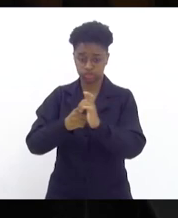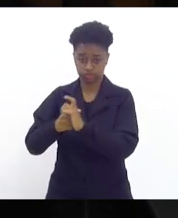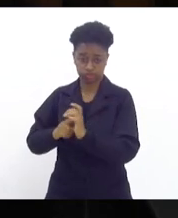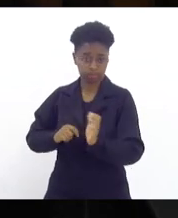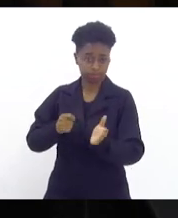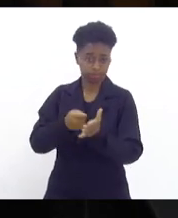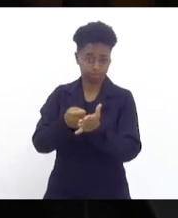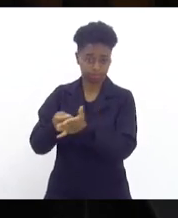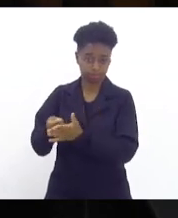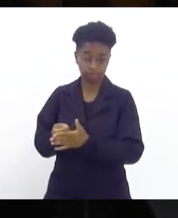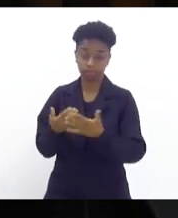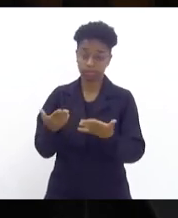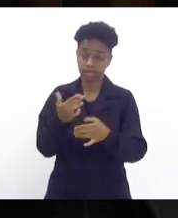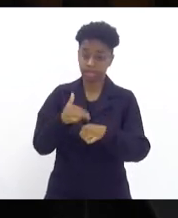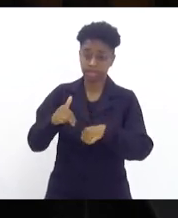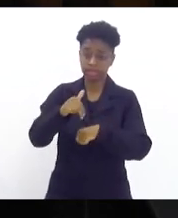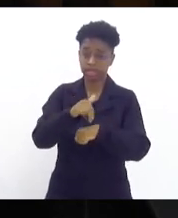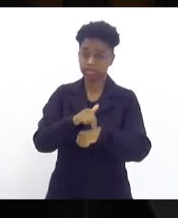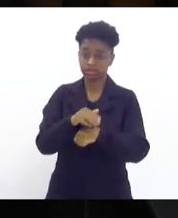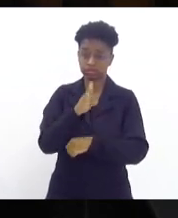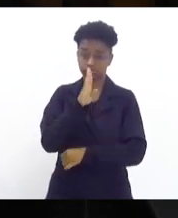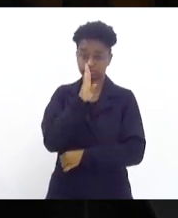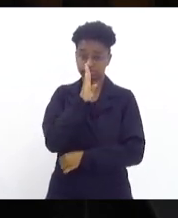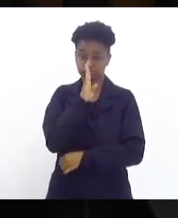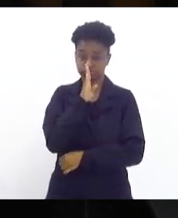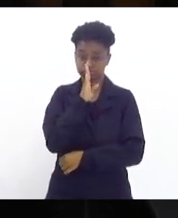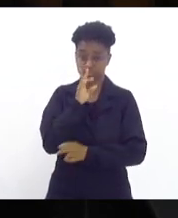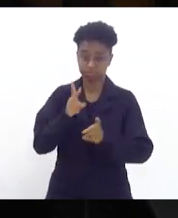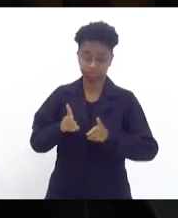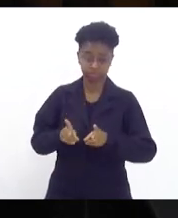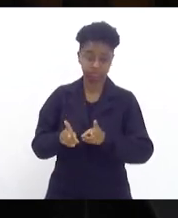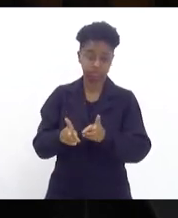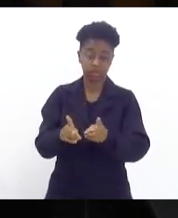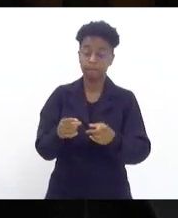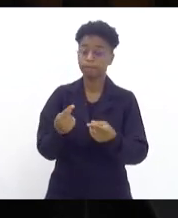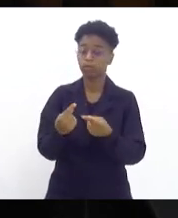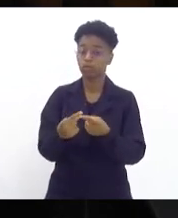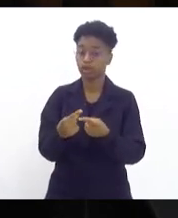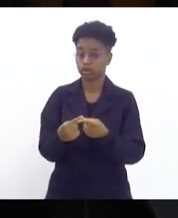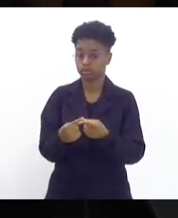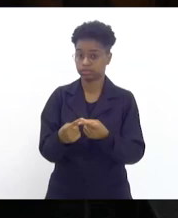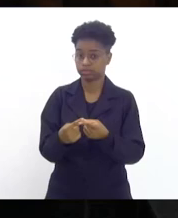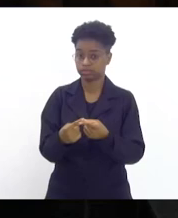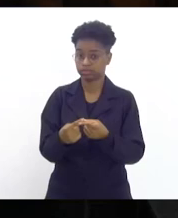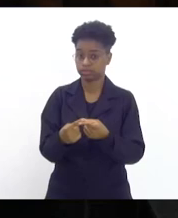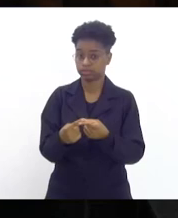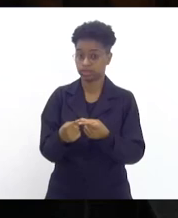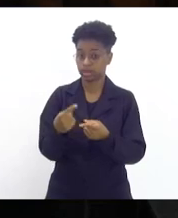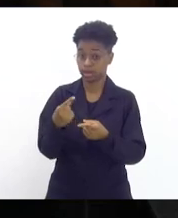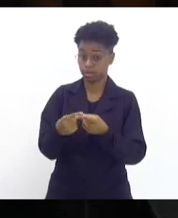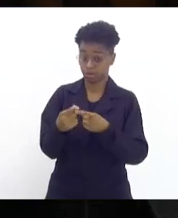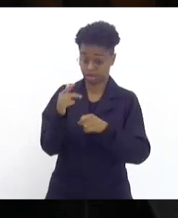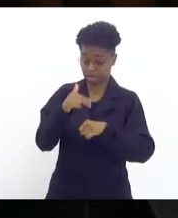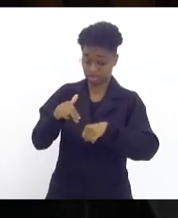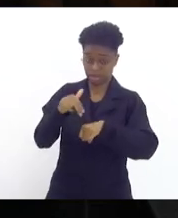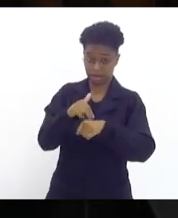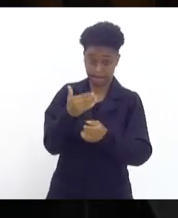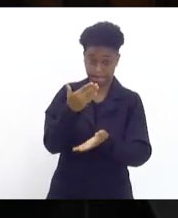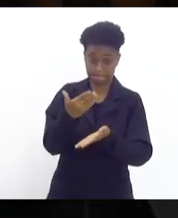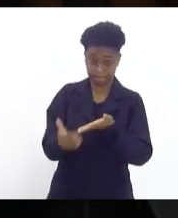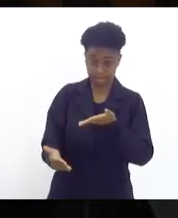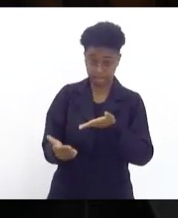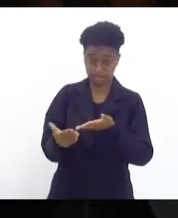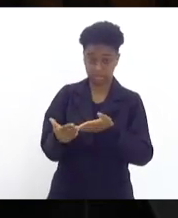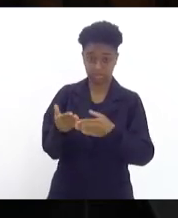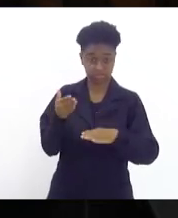A União se quedava em silêncio por quê? Porque ela perdia no royalties na participação